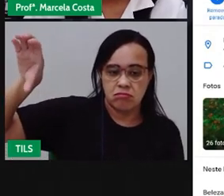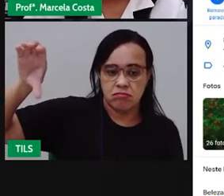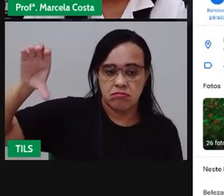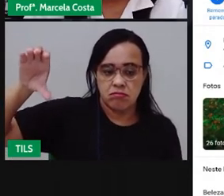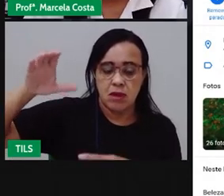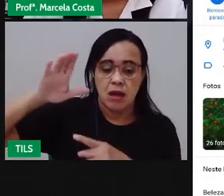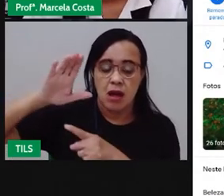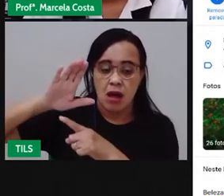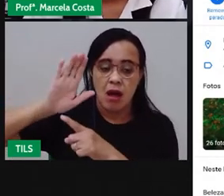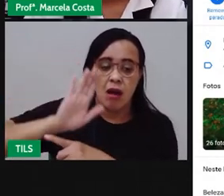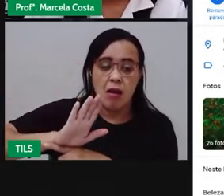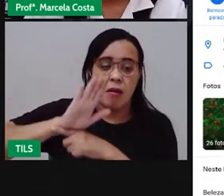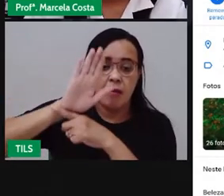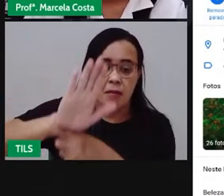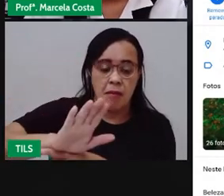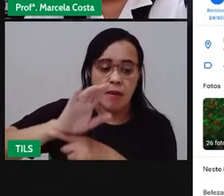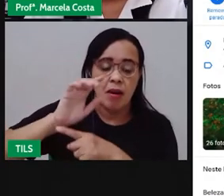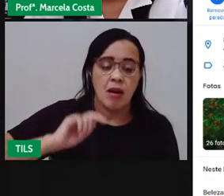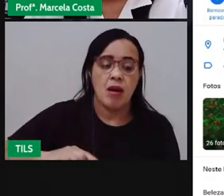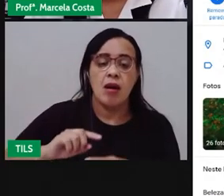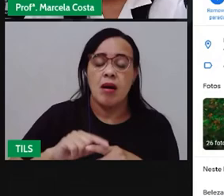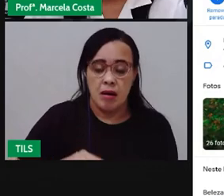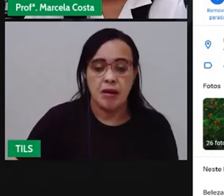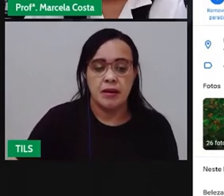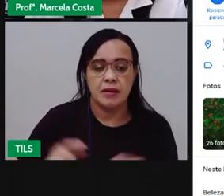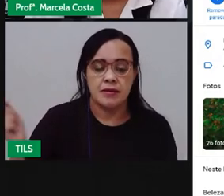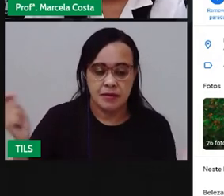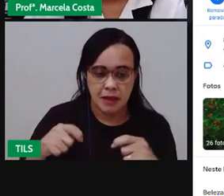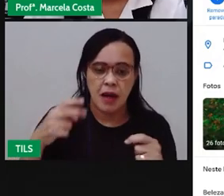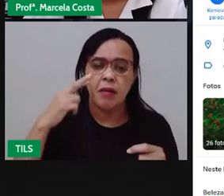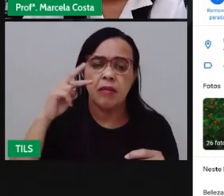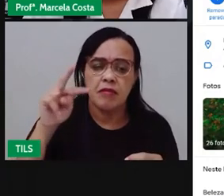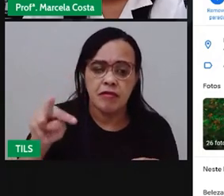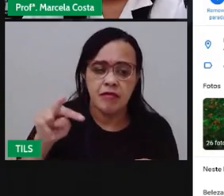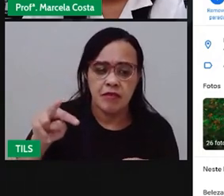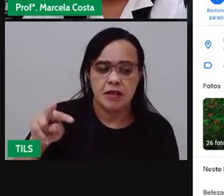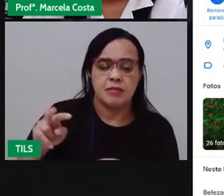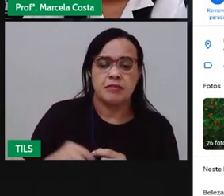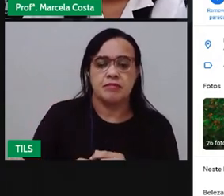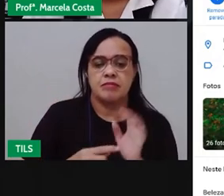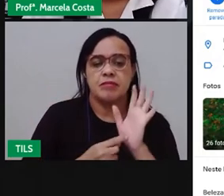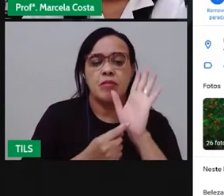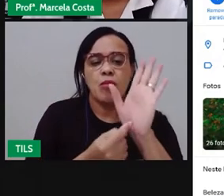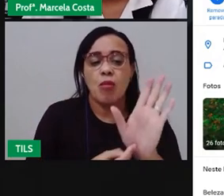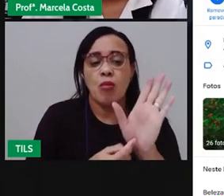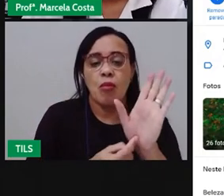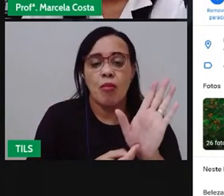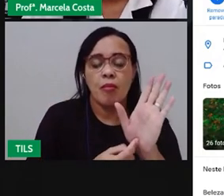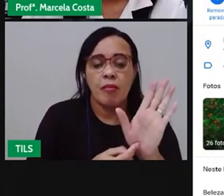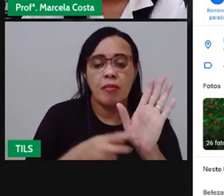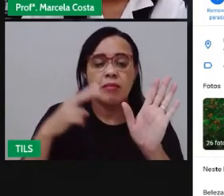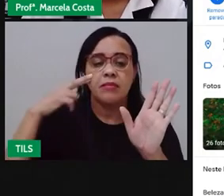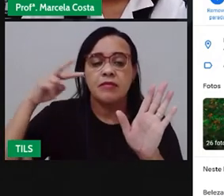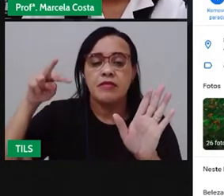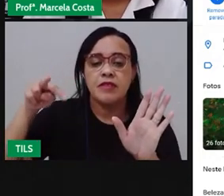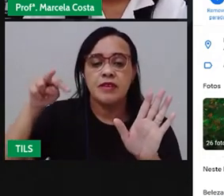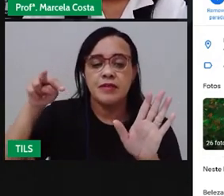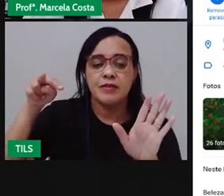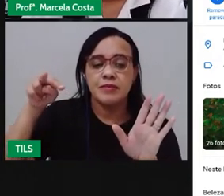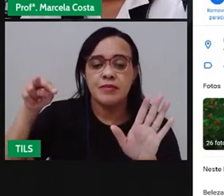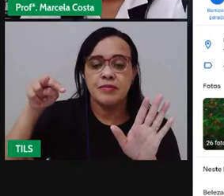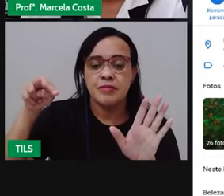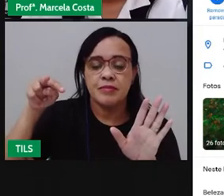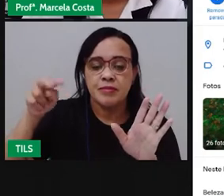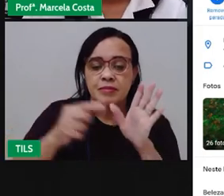parte do Parque da Cidade. Olha, eles conseguem mostrar